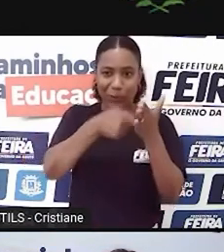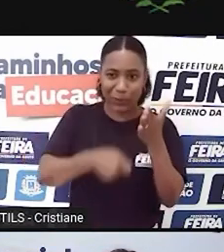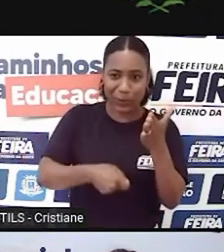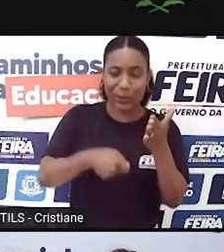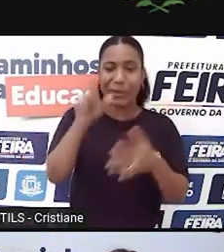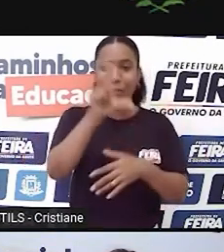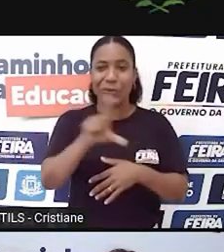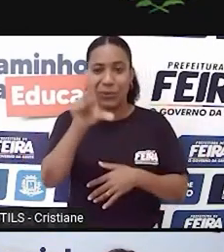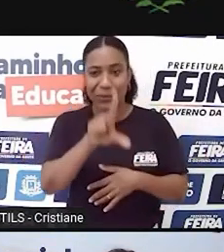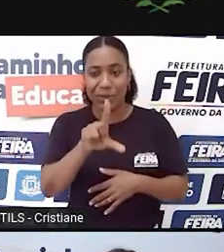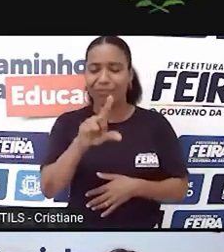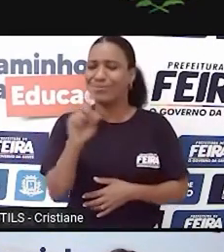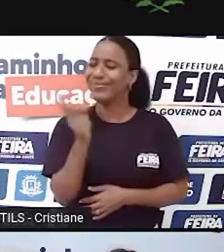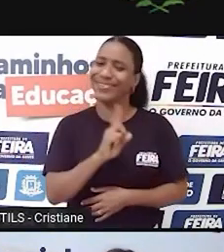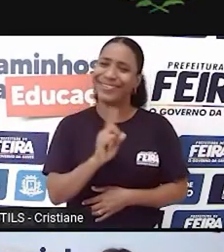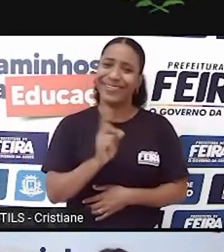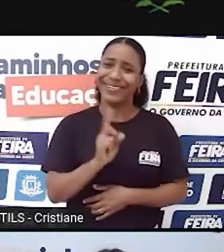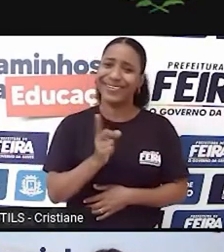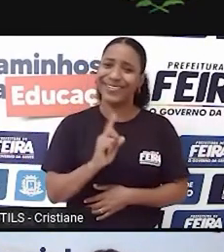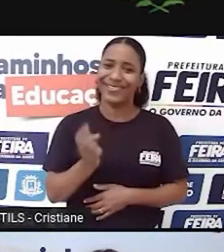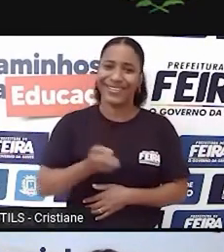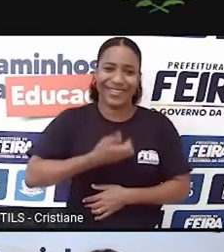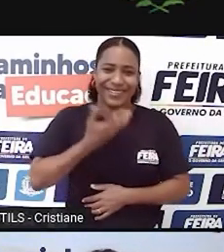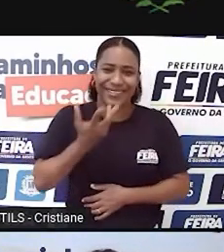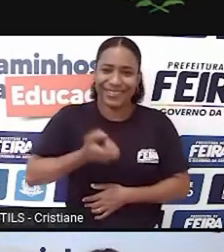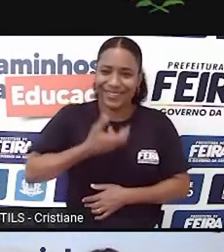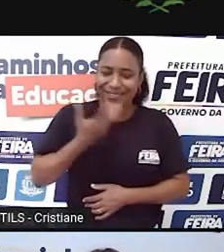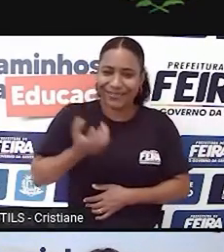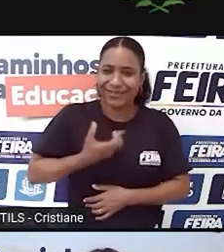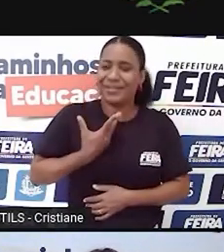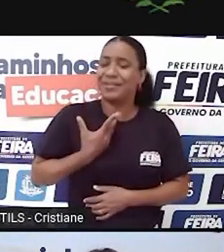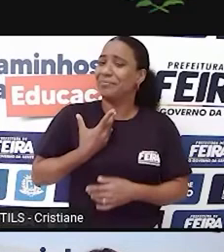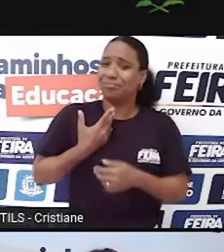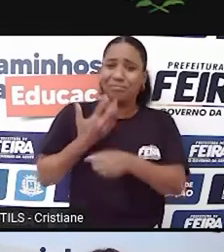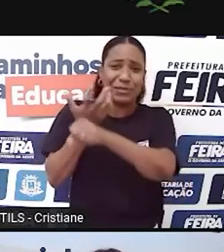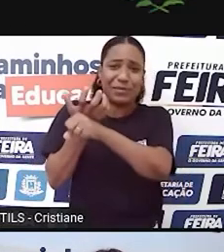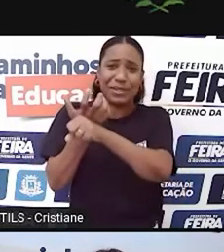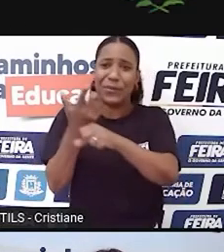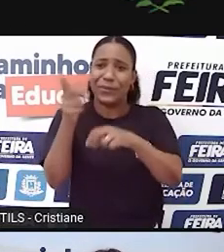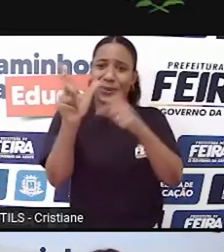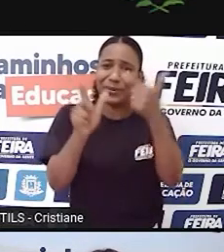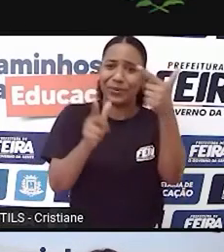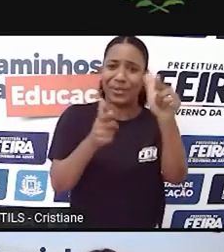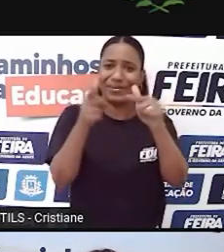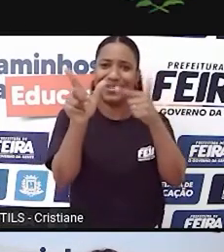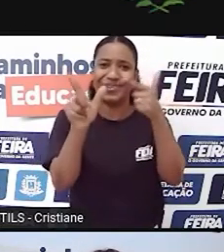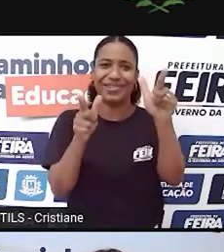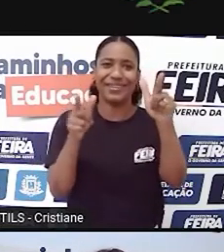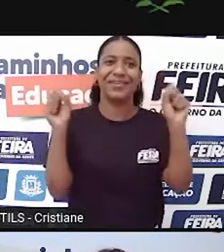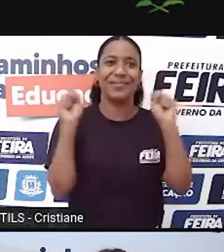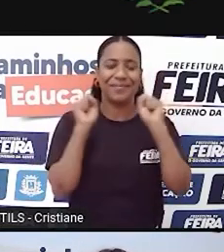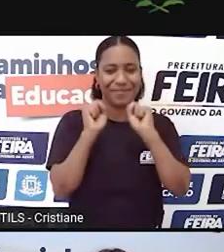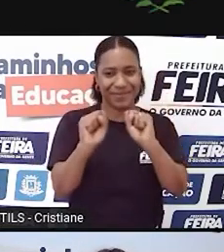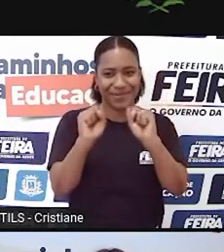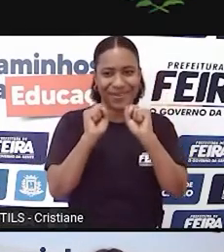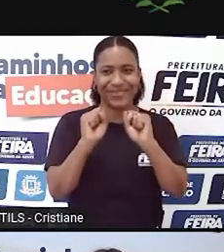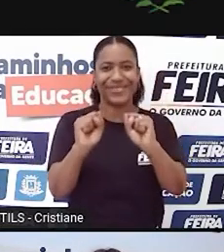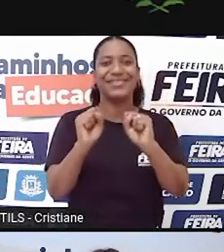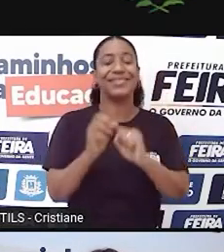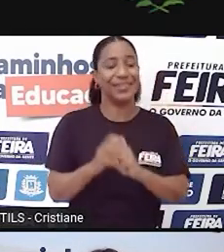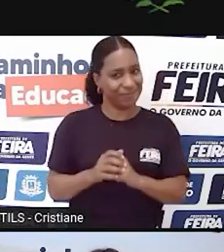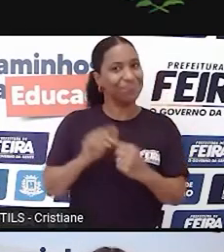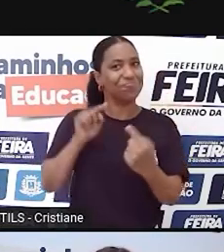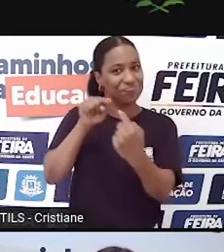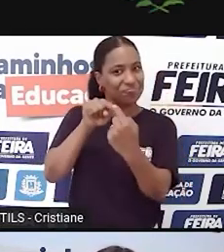à literatura, ela perpassa, né, por outras áreas. Eu achei muito legal sua visão, compartilho com sua